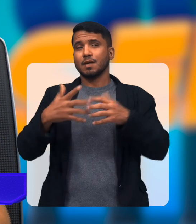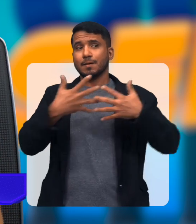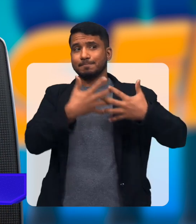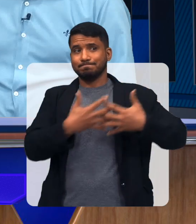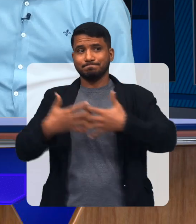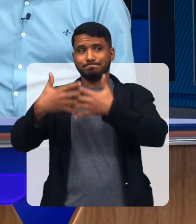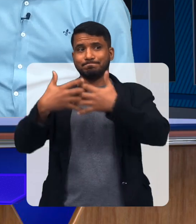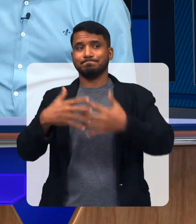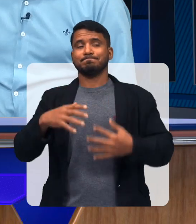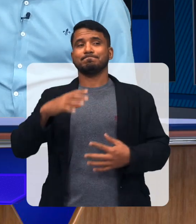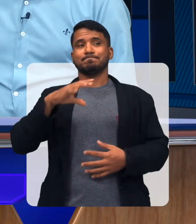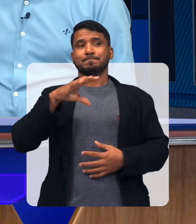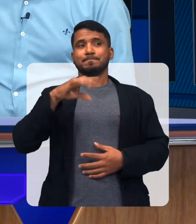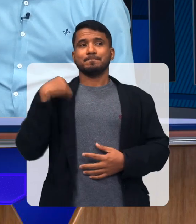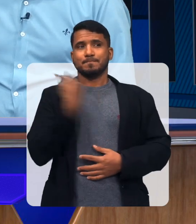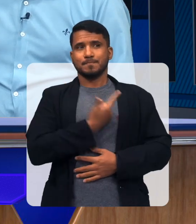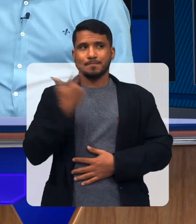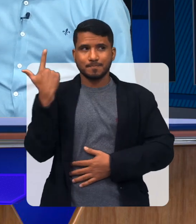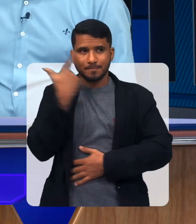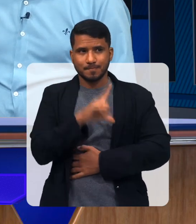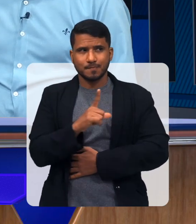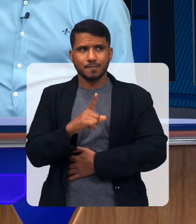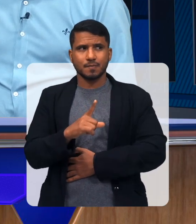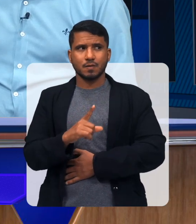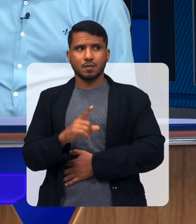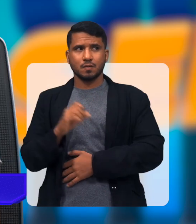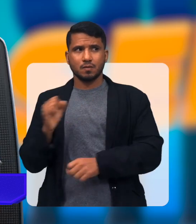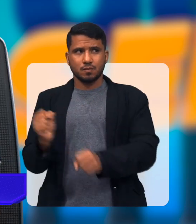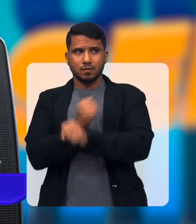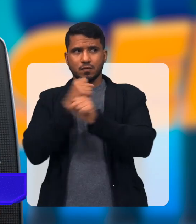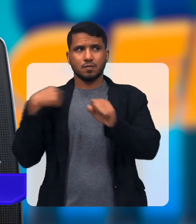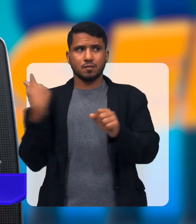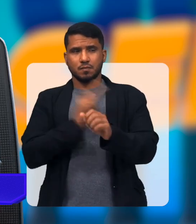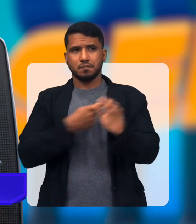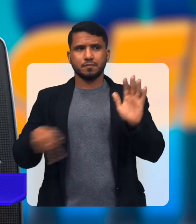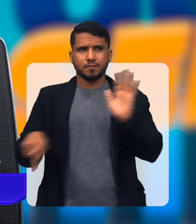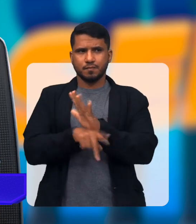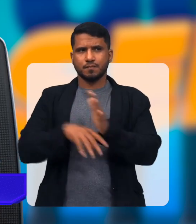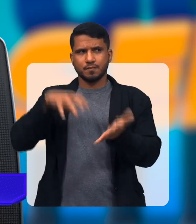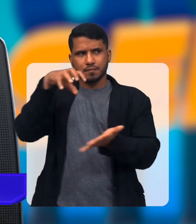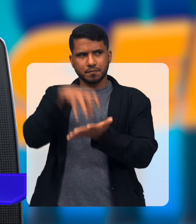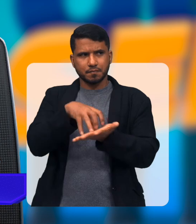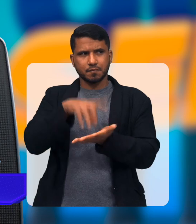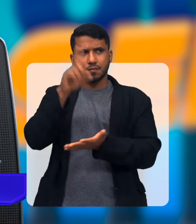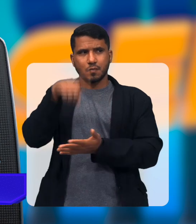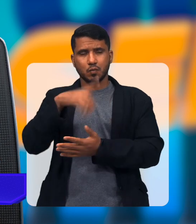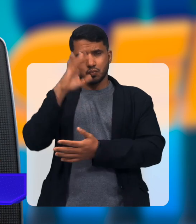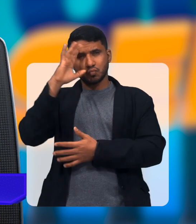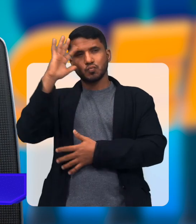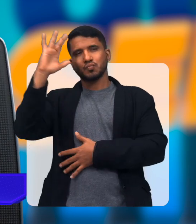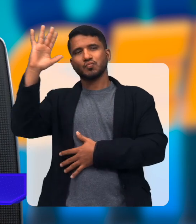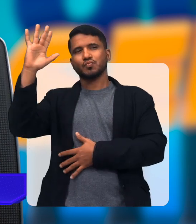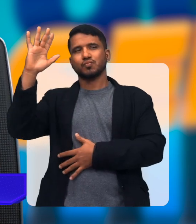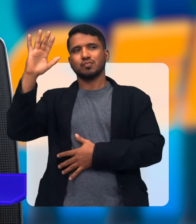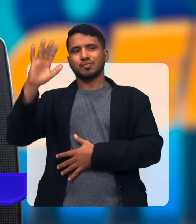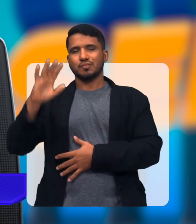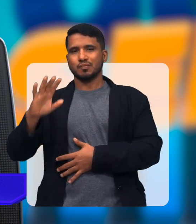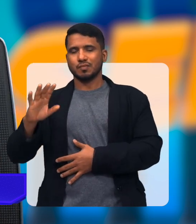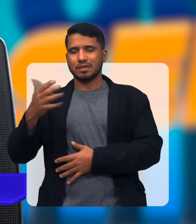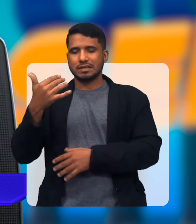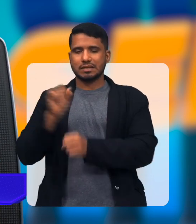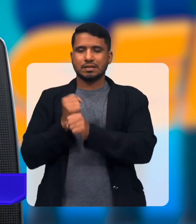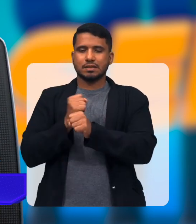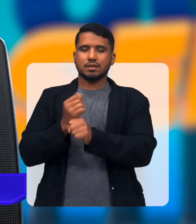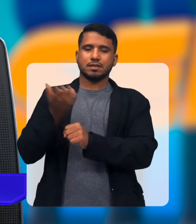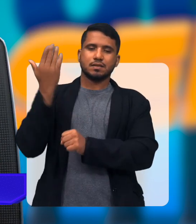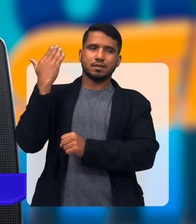E Nós conseguimos Construir Nossa sede própria Então esse foi Um grande sonho Realizado Que há